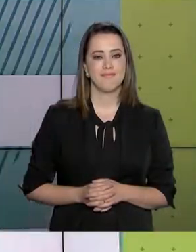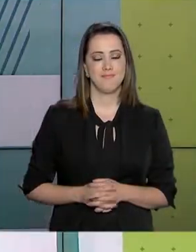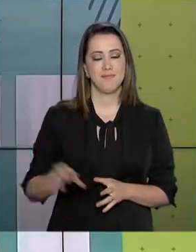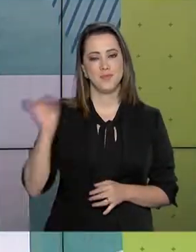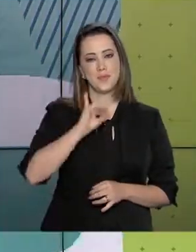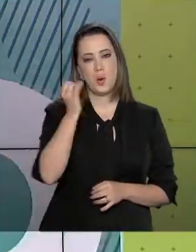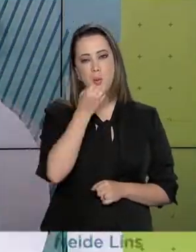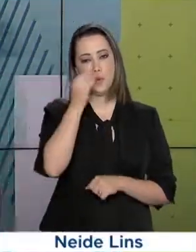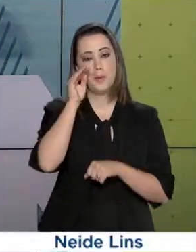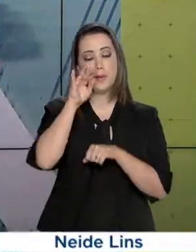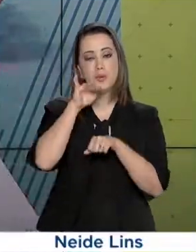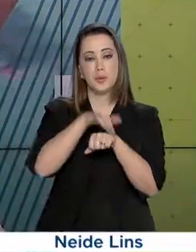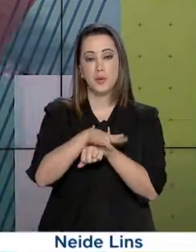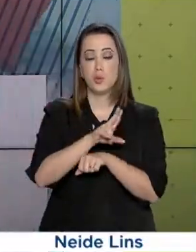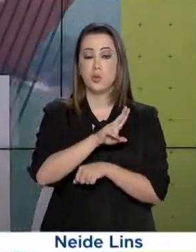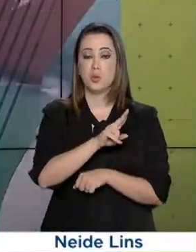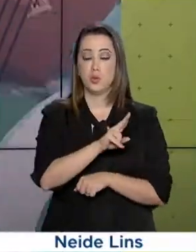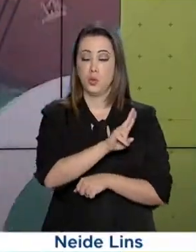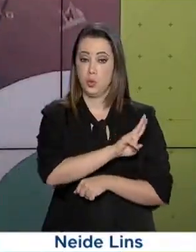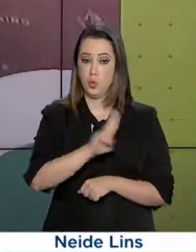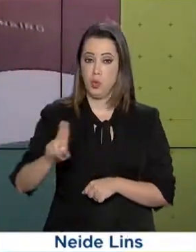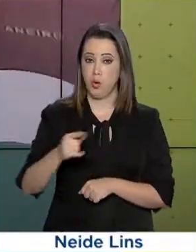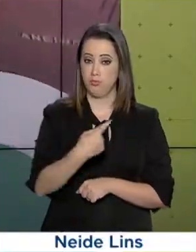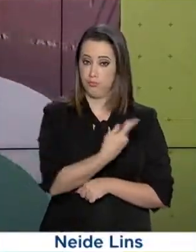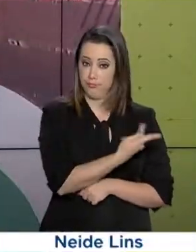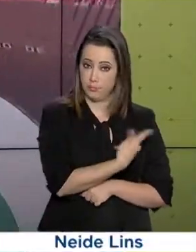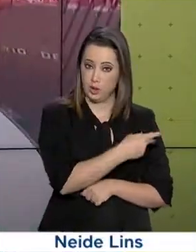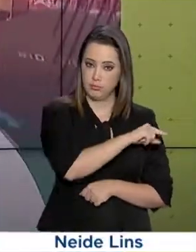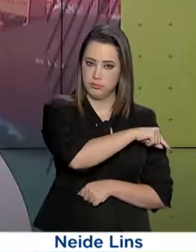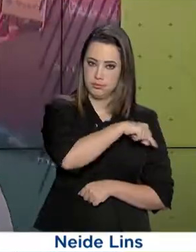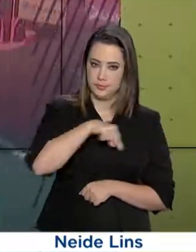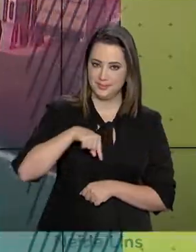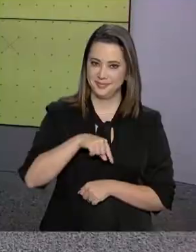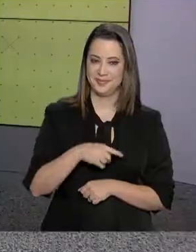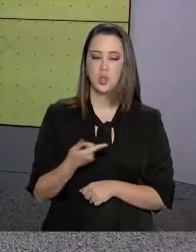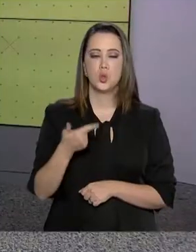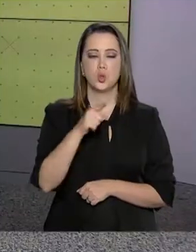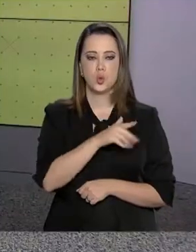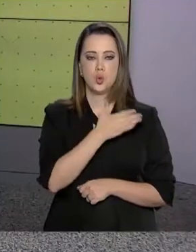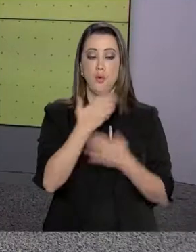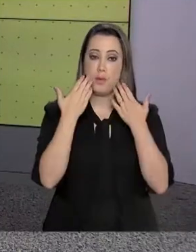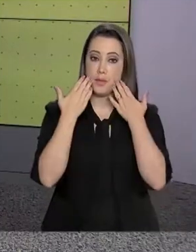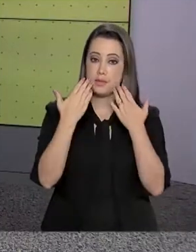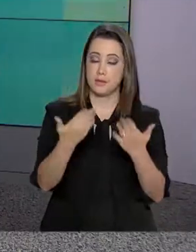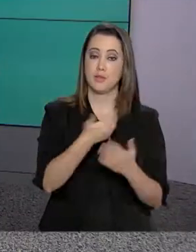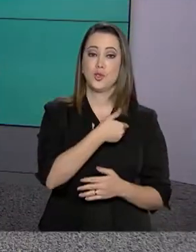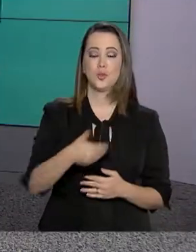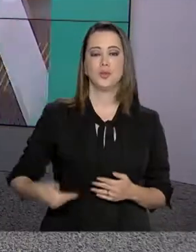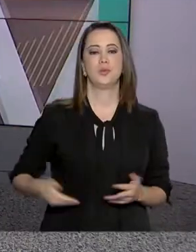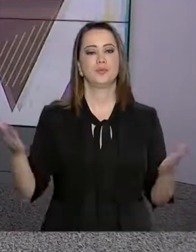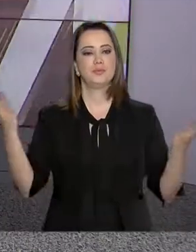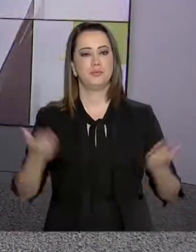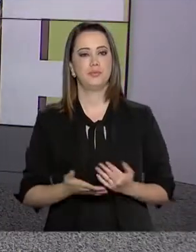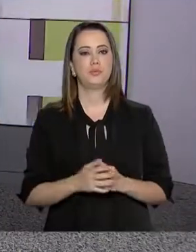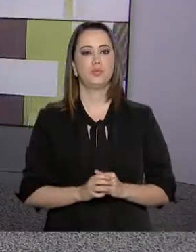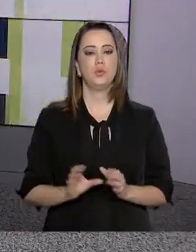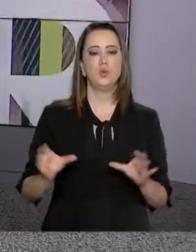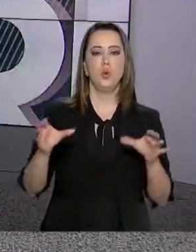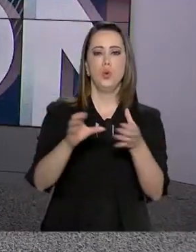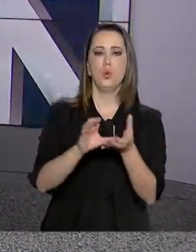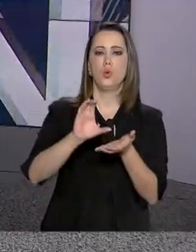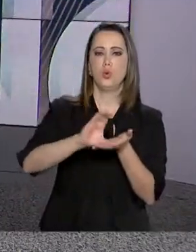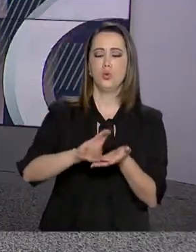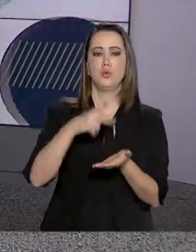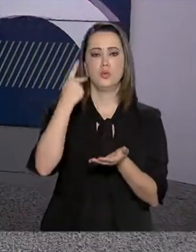Olá, boa noite. Eu sou Roberto Camargo e estamos de volta com o Governo Agora. O Comitê de Política Econômica do Banco Central,